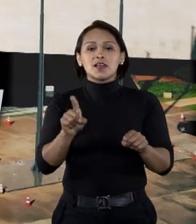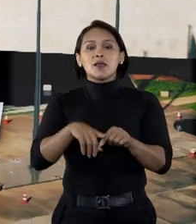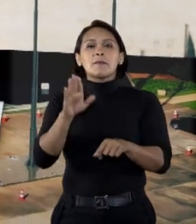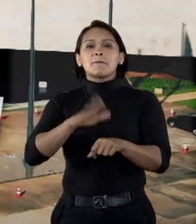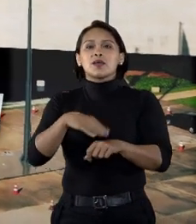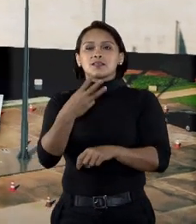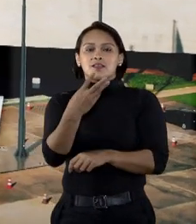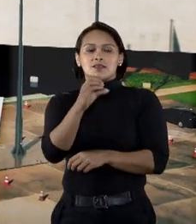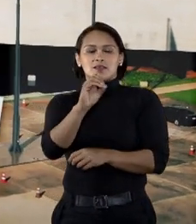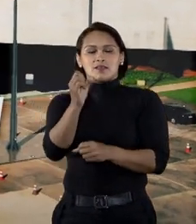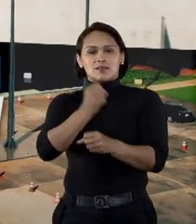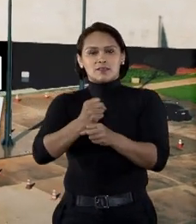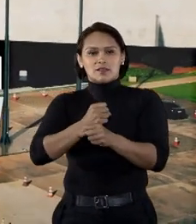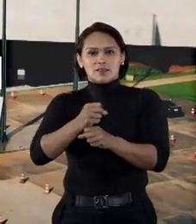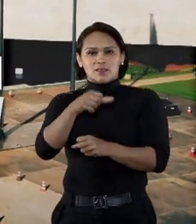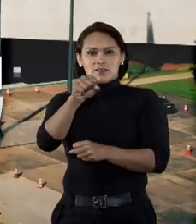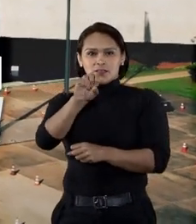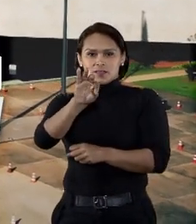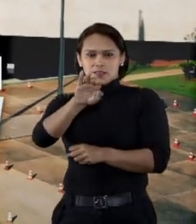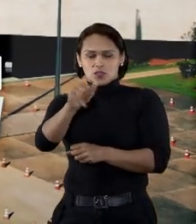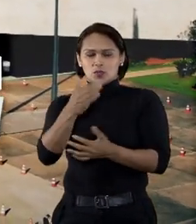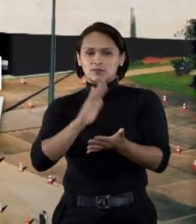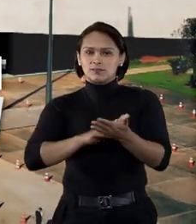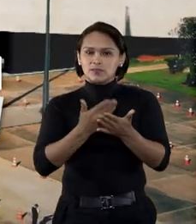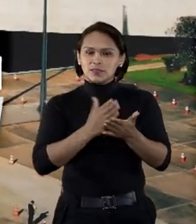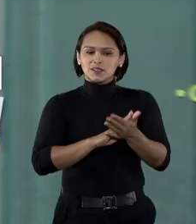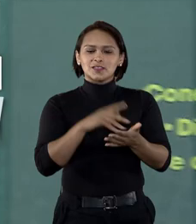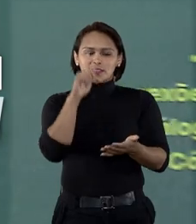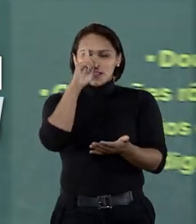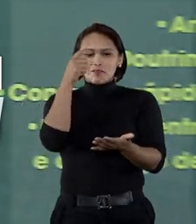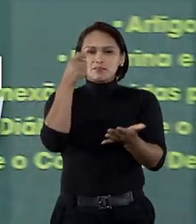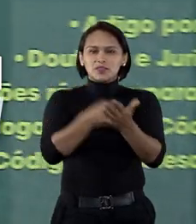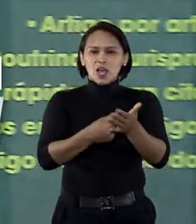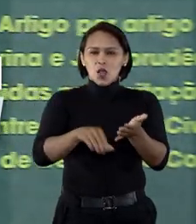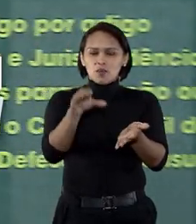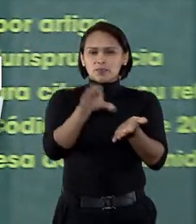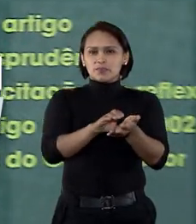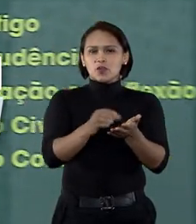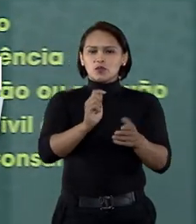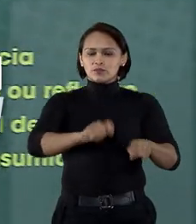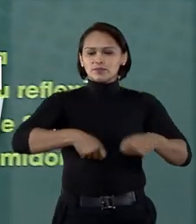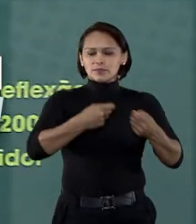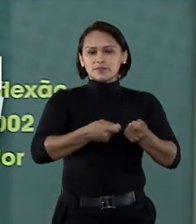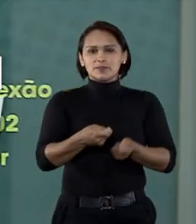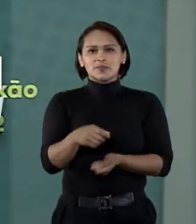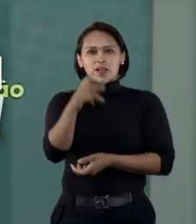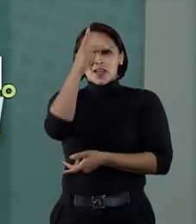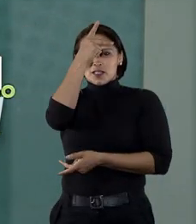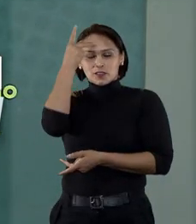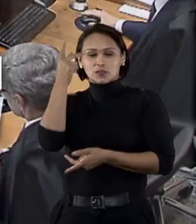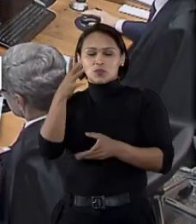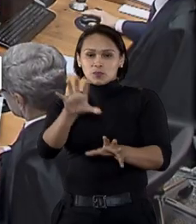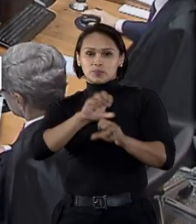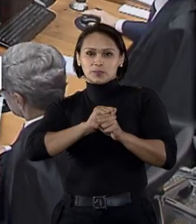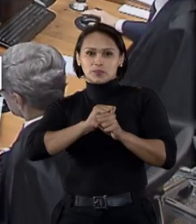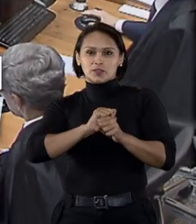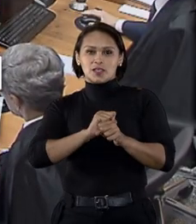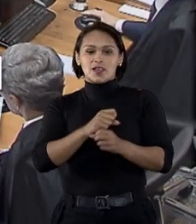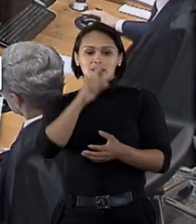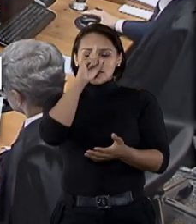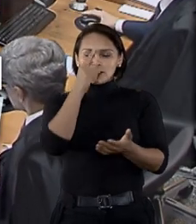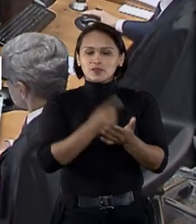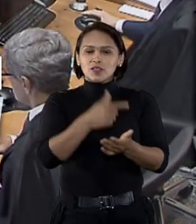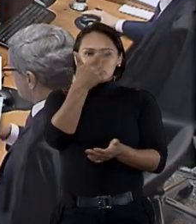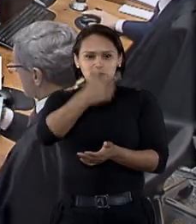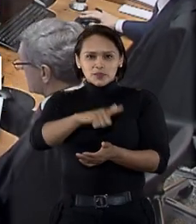mais, há três décadas, STJ tem interpretado e aplicado o Código de Defesa do Consumidor. As decisões